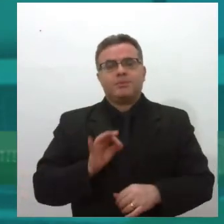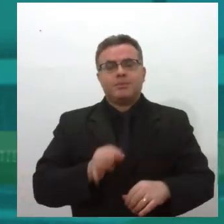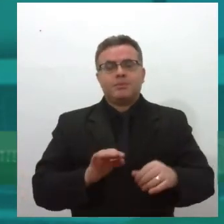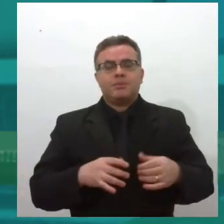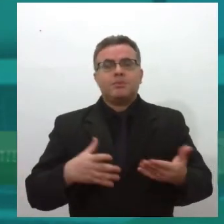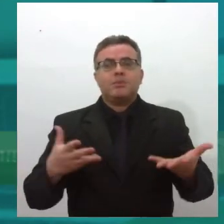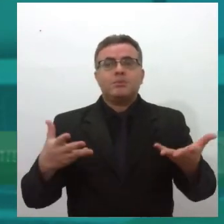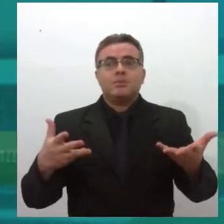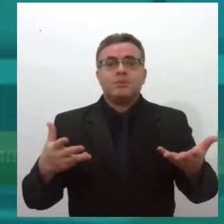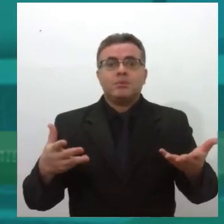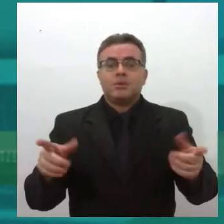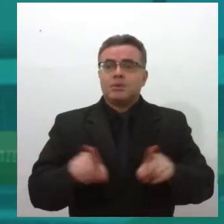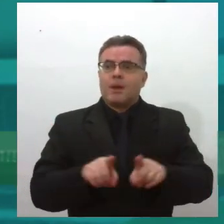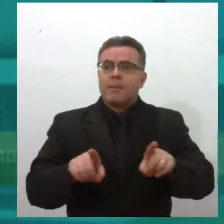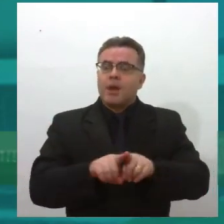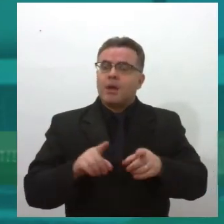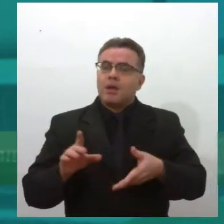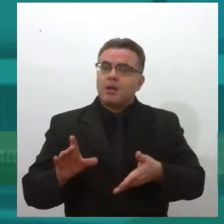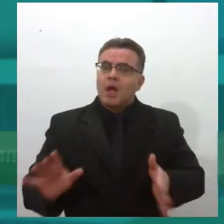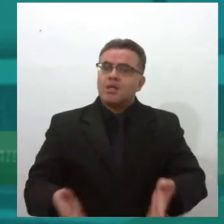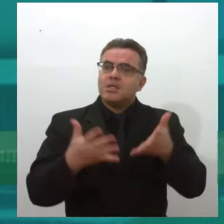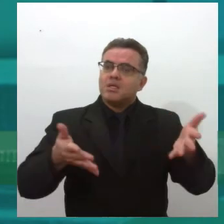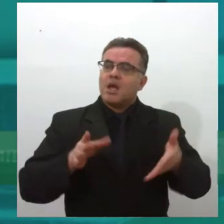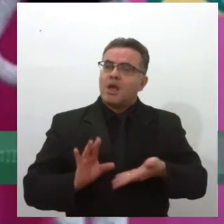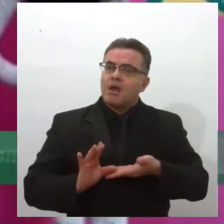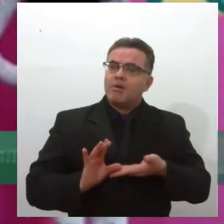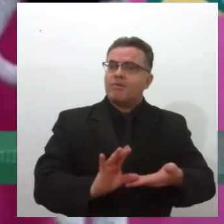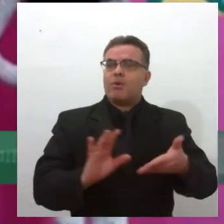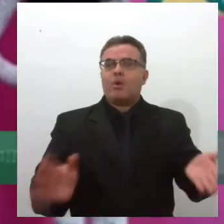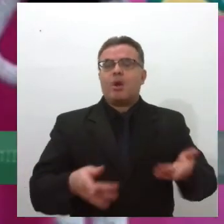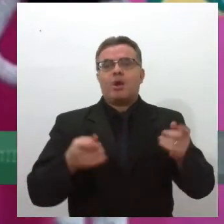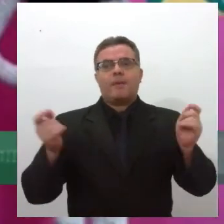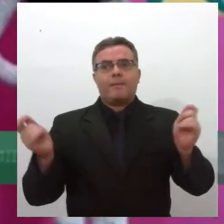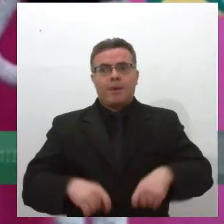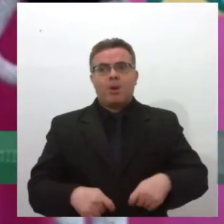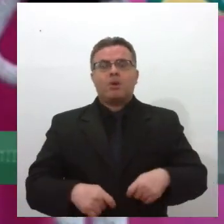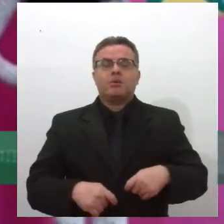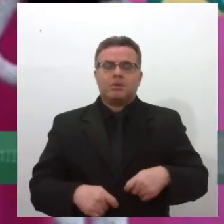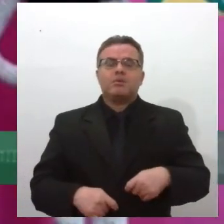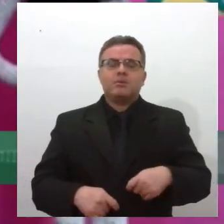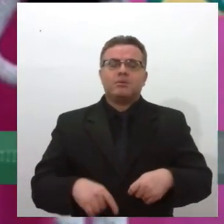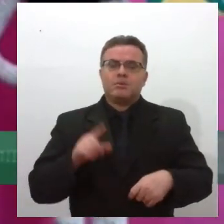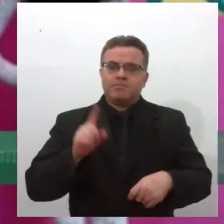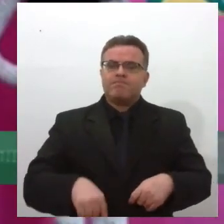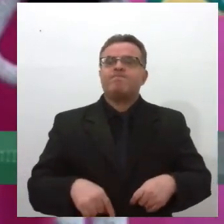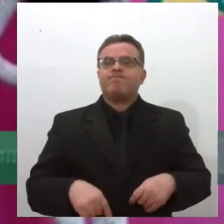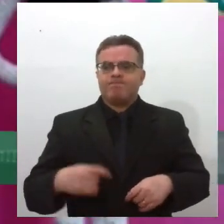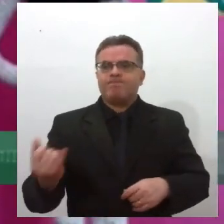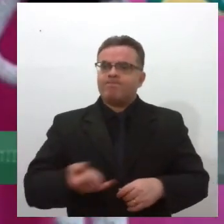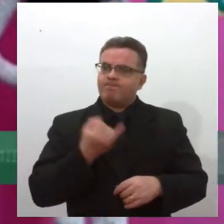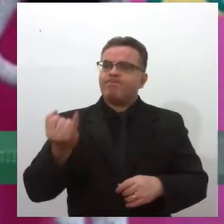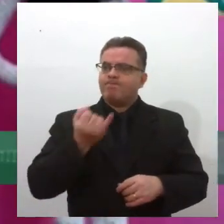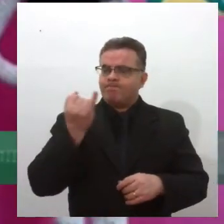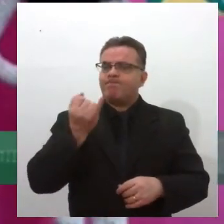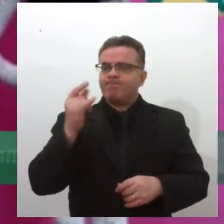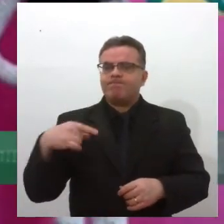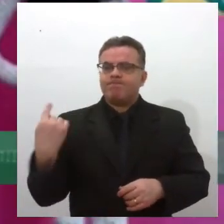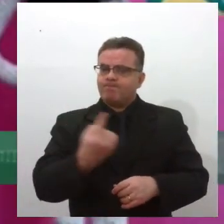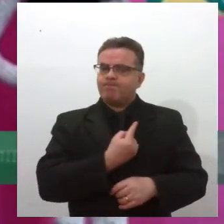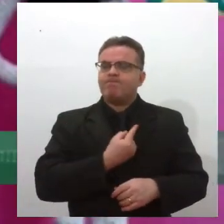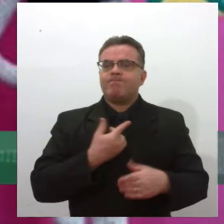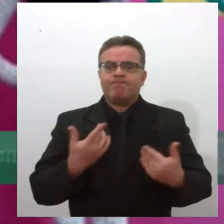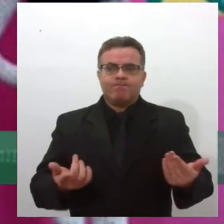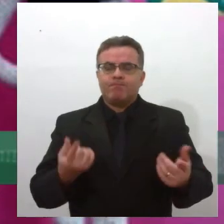forma de incentivo e de campanha que a gente possa fazer em relação à doação de órgãos é muito importante, né,